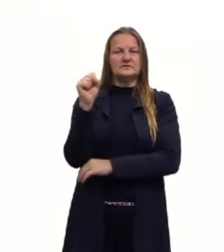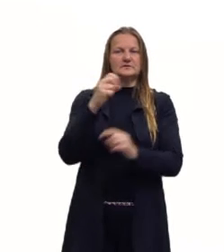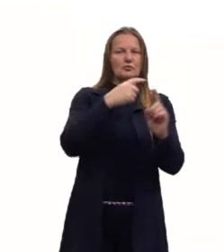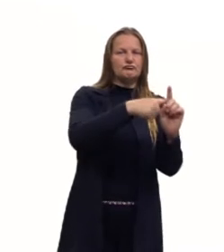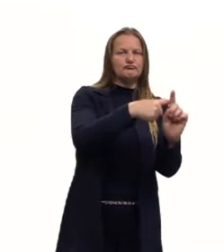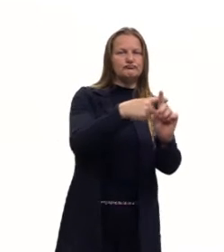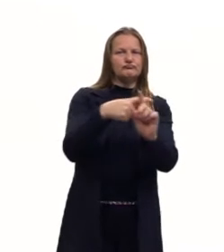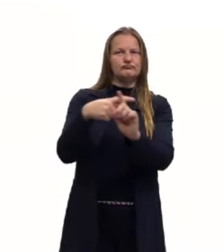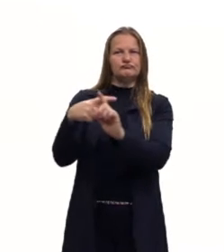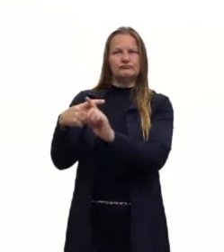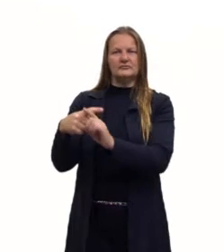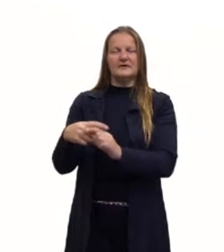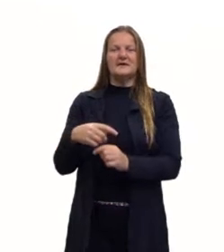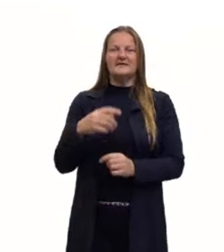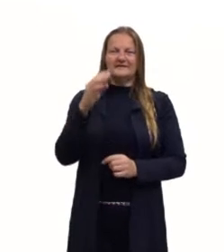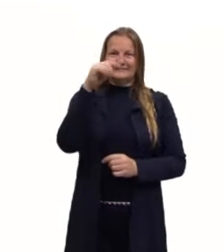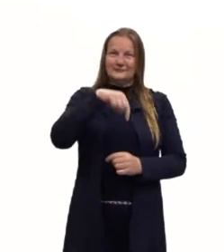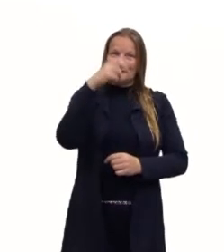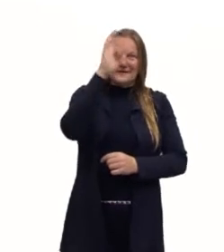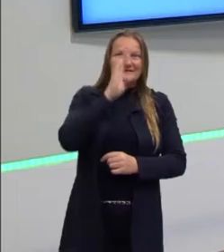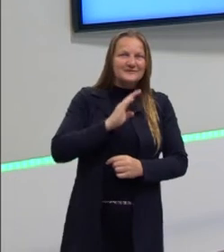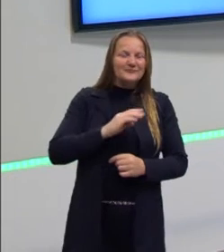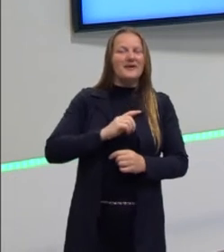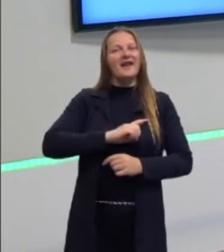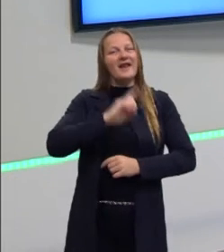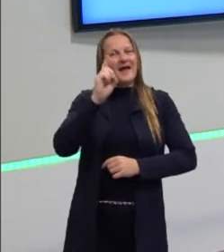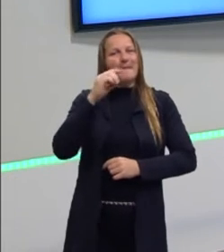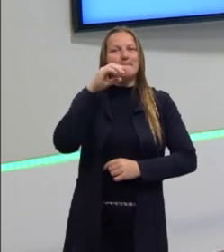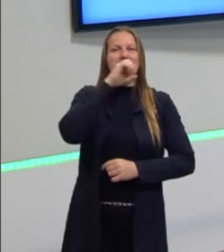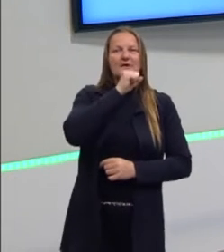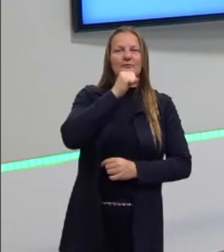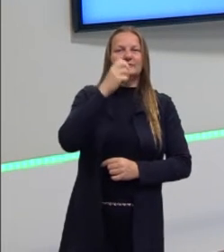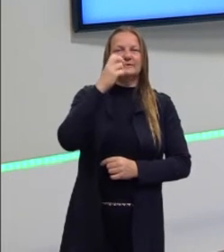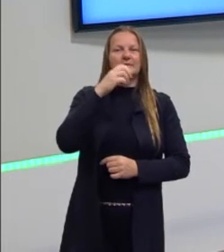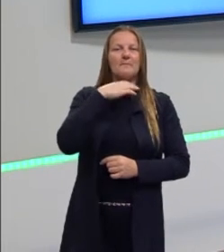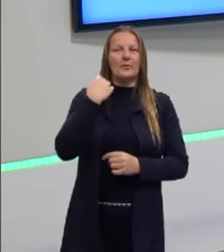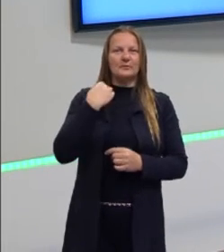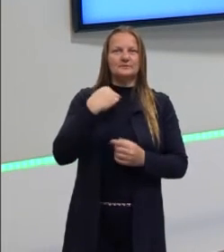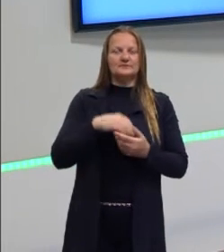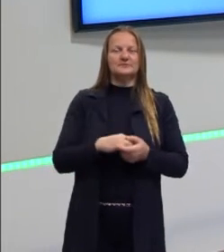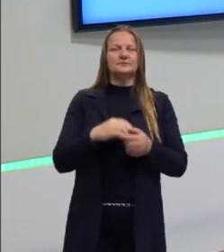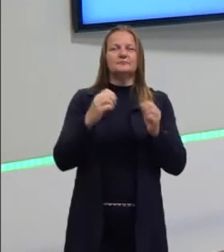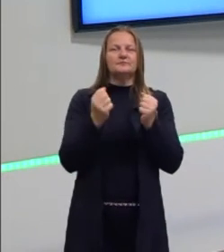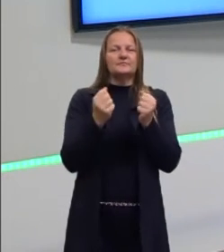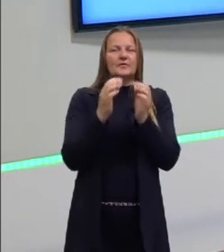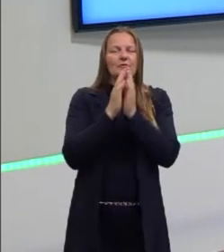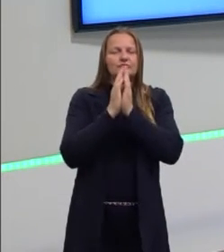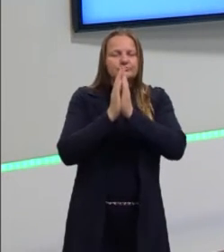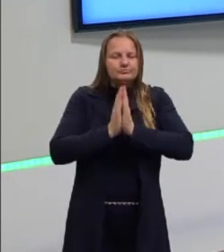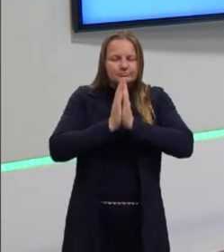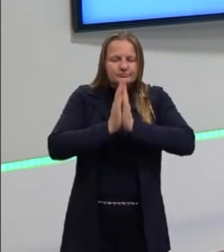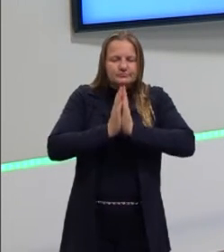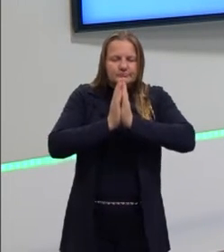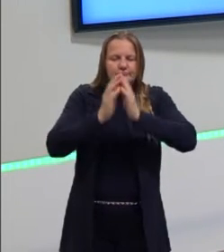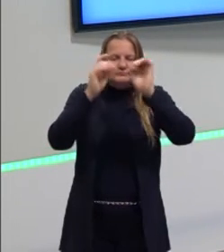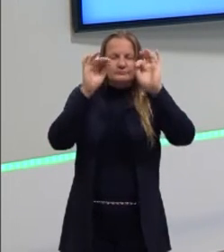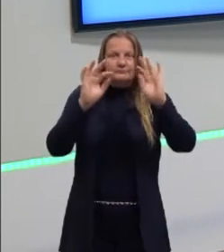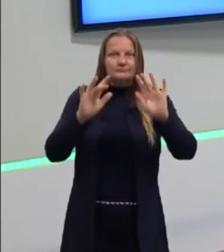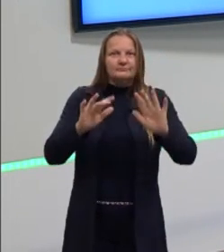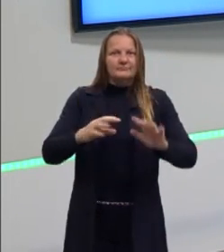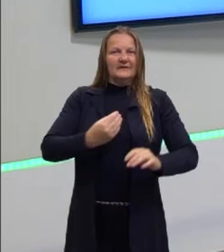México, essa celebração, é uma celebração à vida